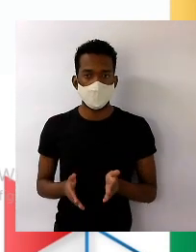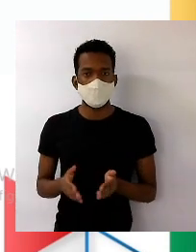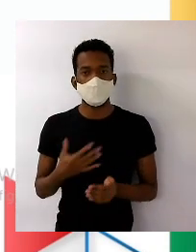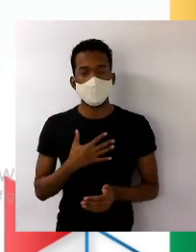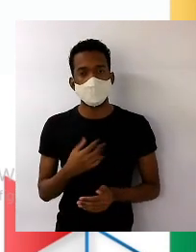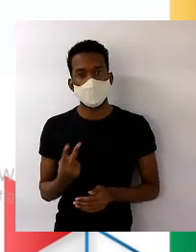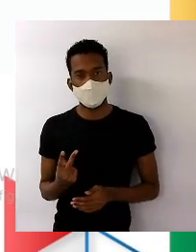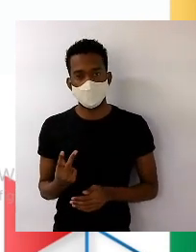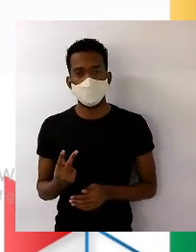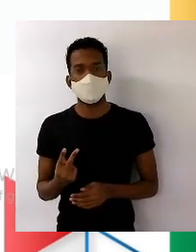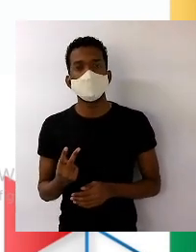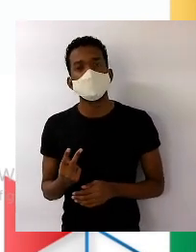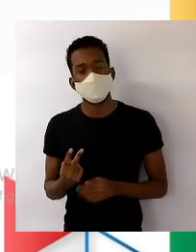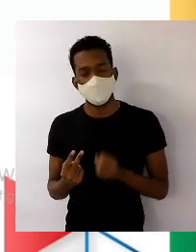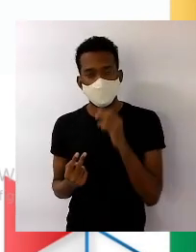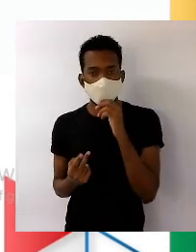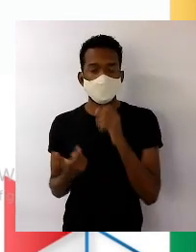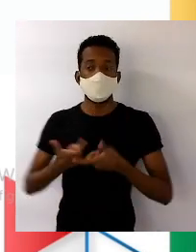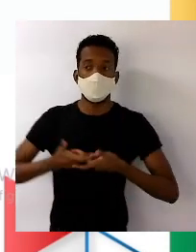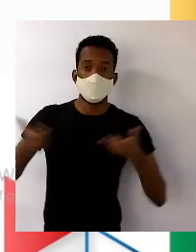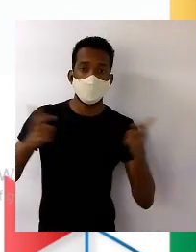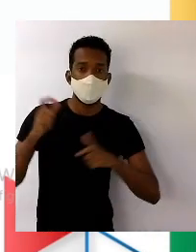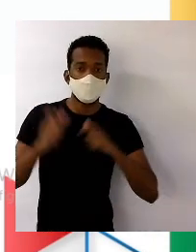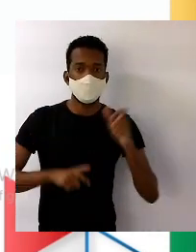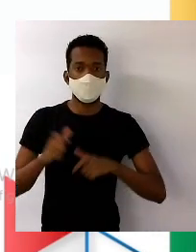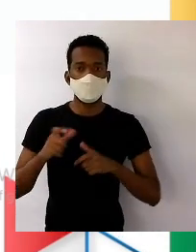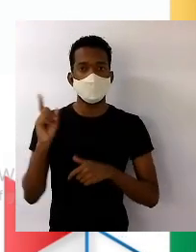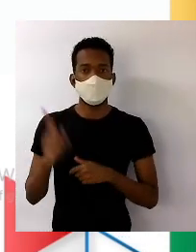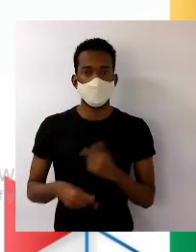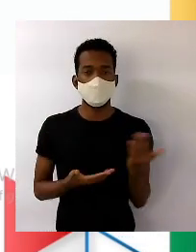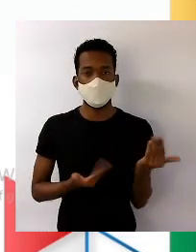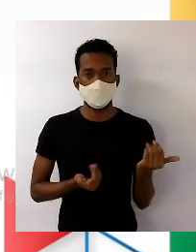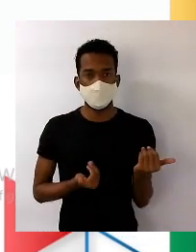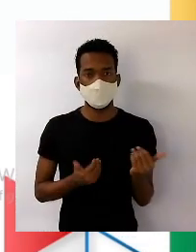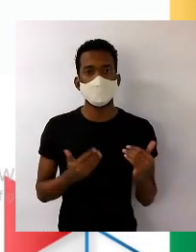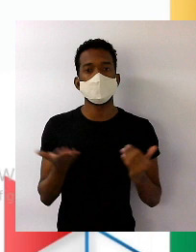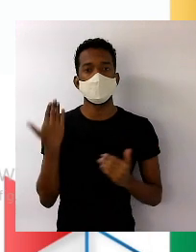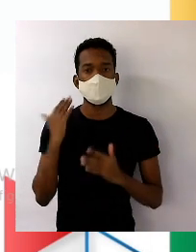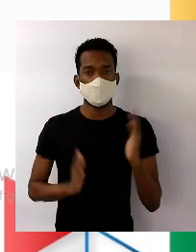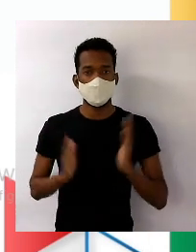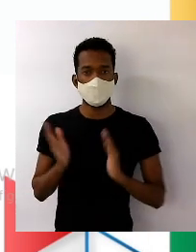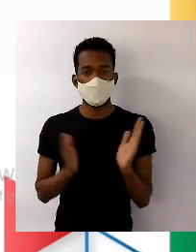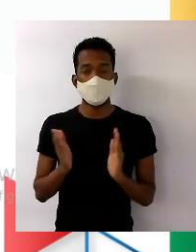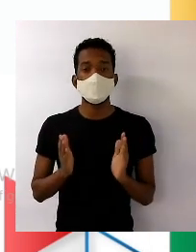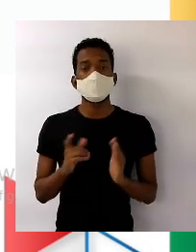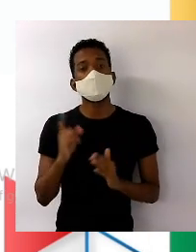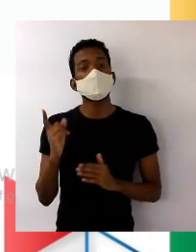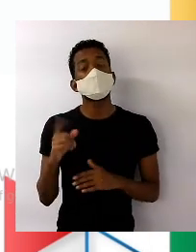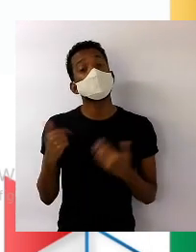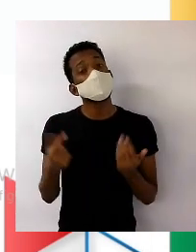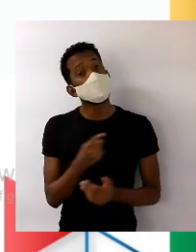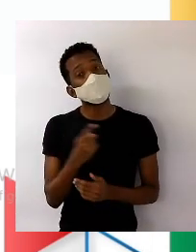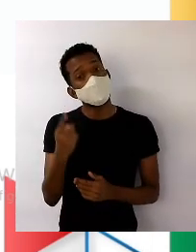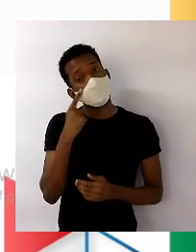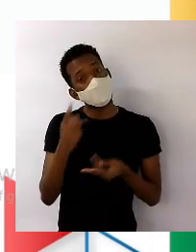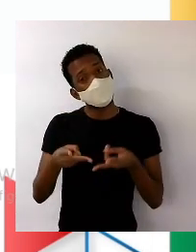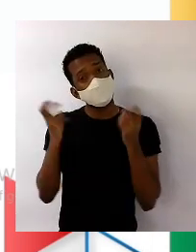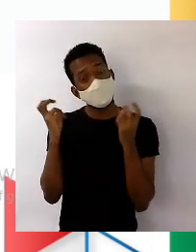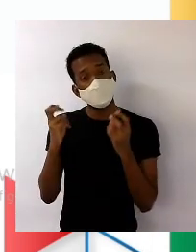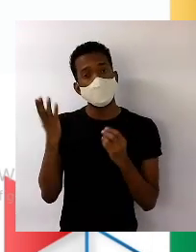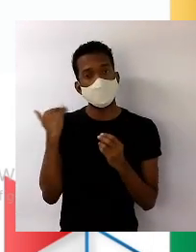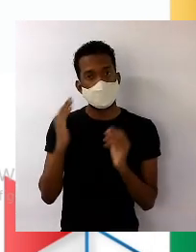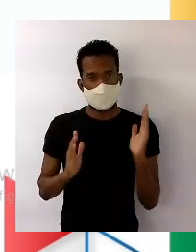anos. A grande maioria da população era jovem nessa época. Você vai ver que essa média de idade, a